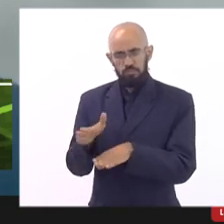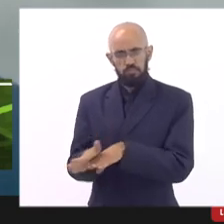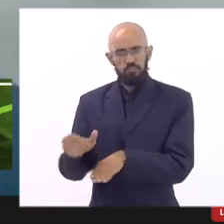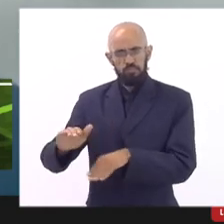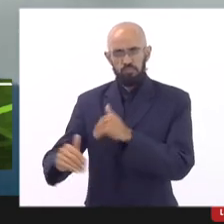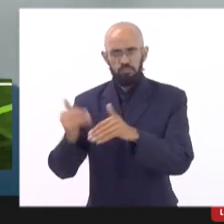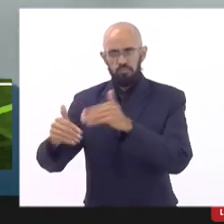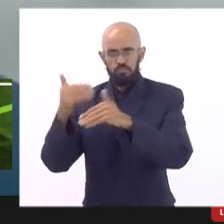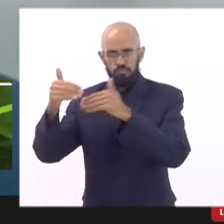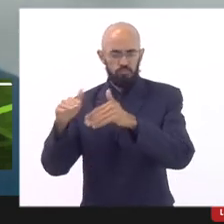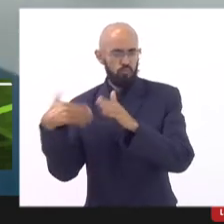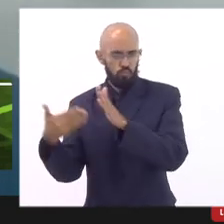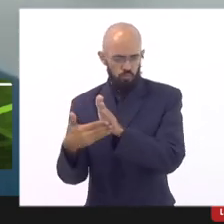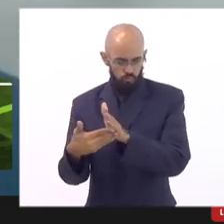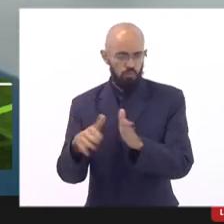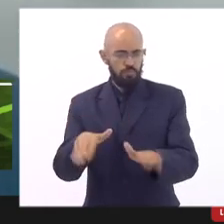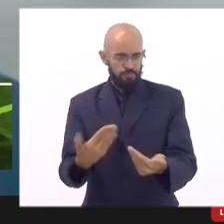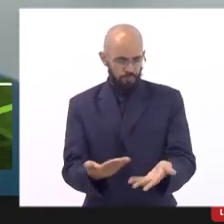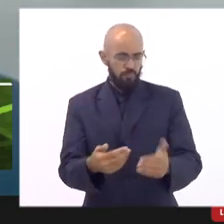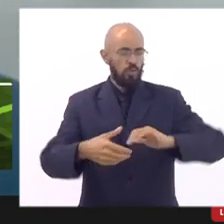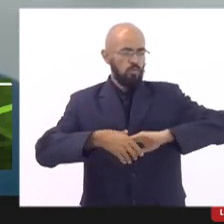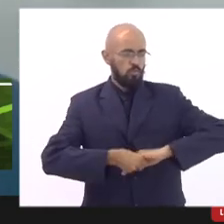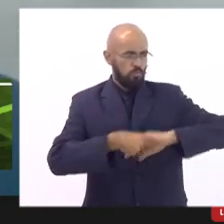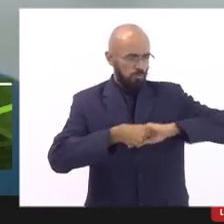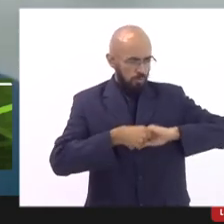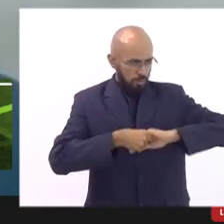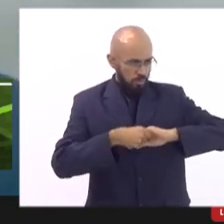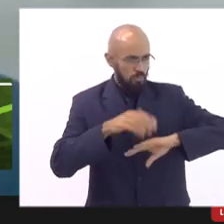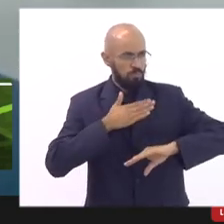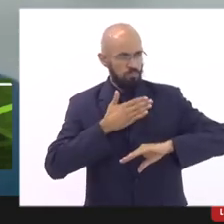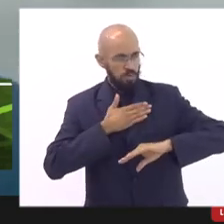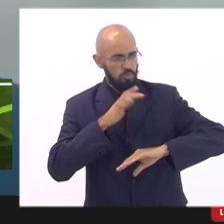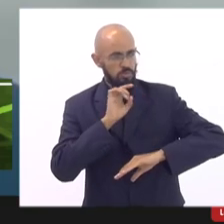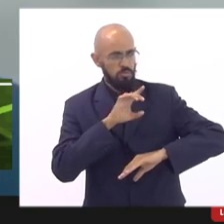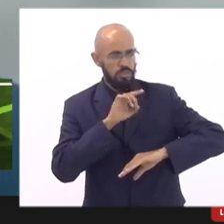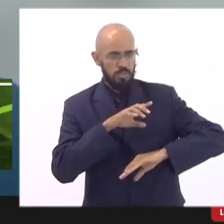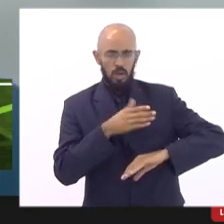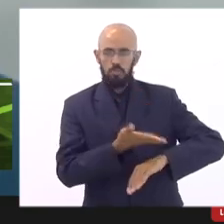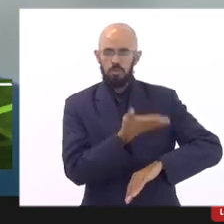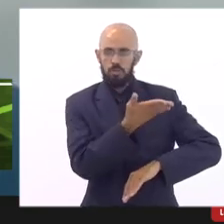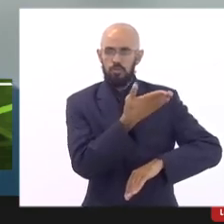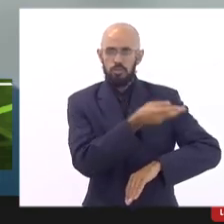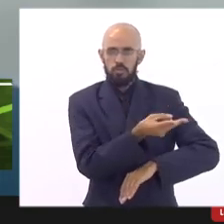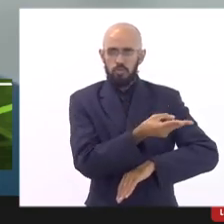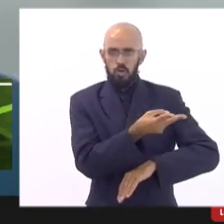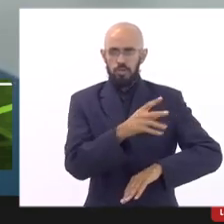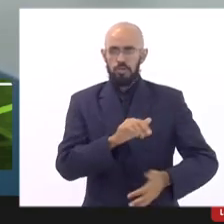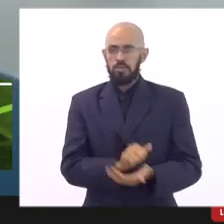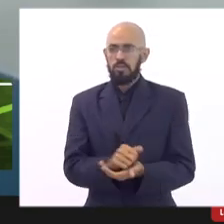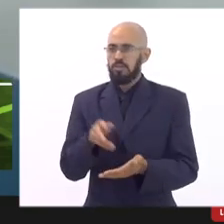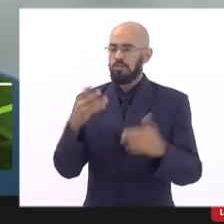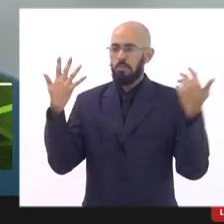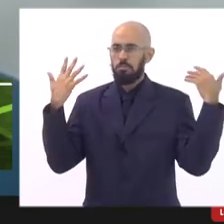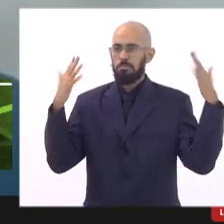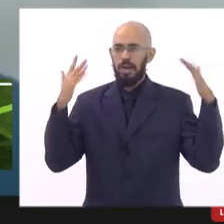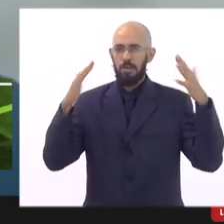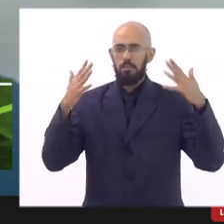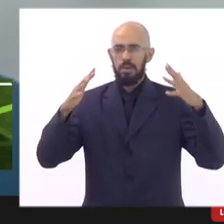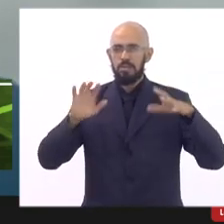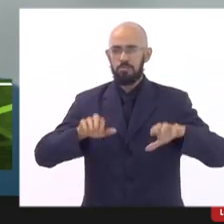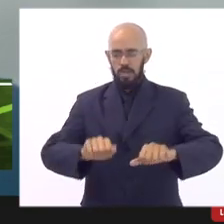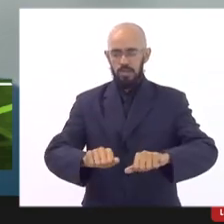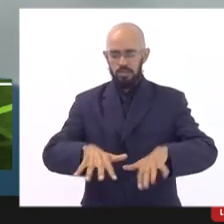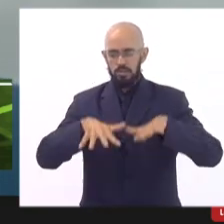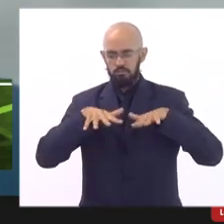também recebam aí minha saudação inicial e parabenizo Flávio por sempre essa comissão dar a voz